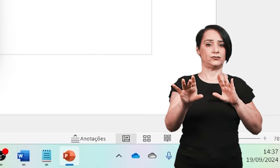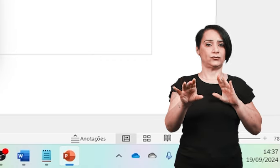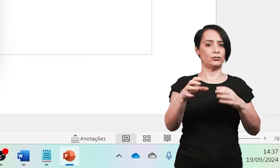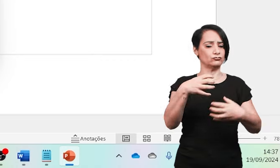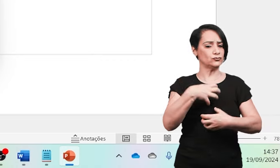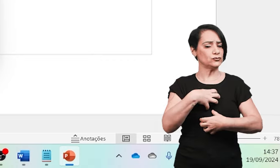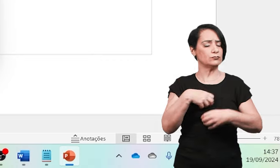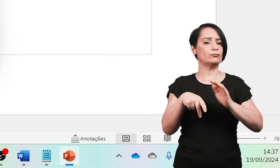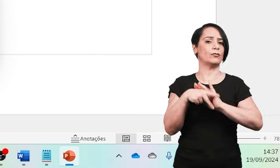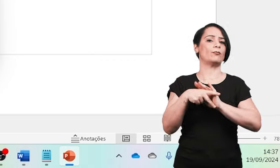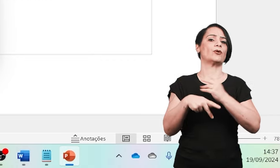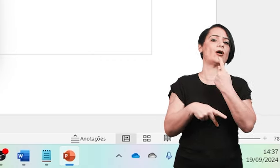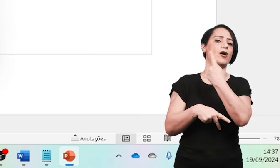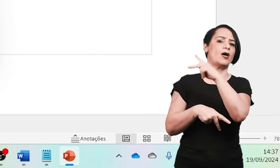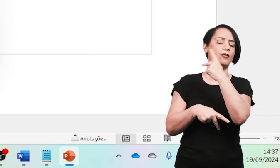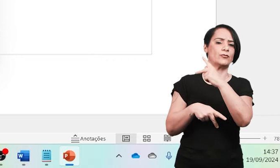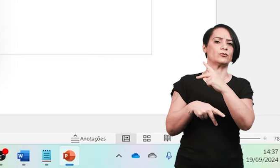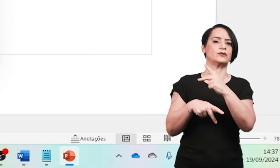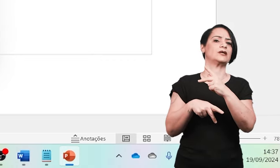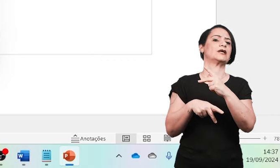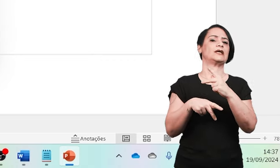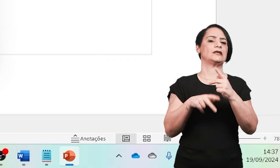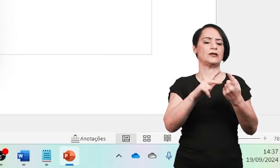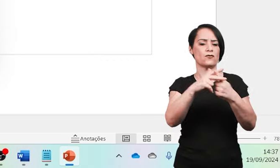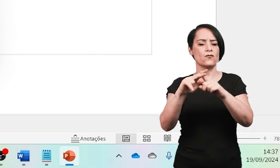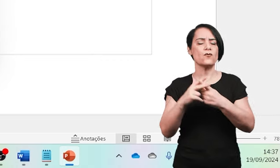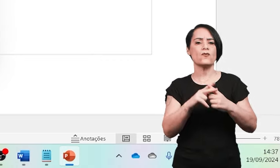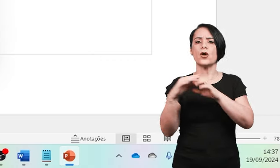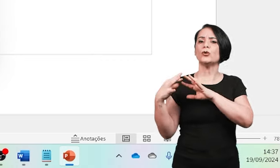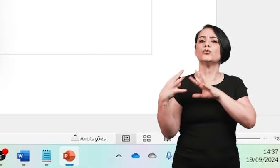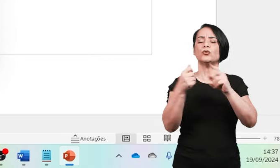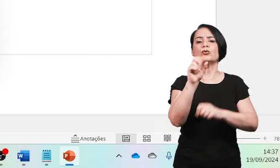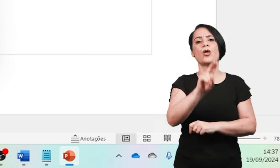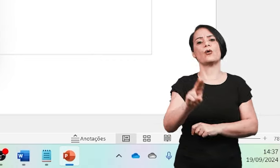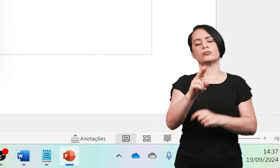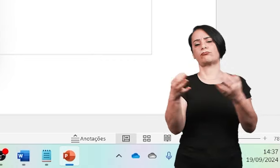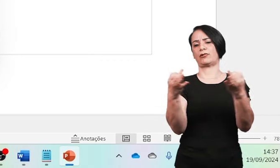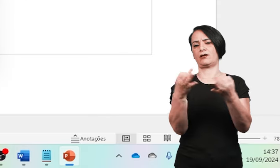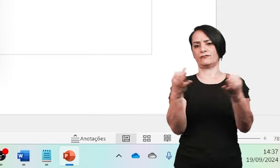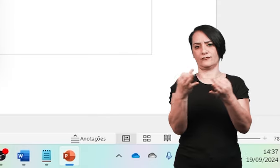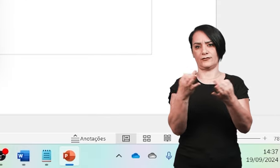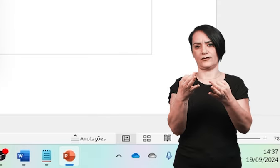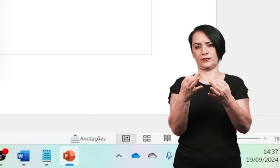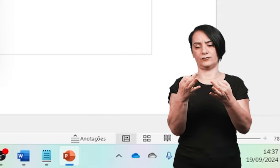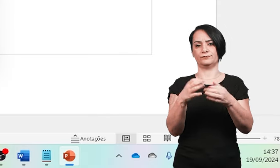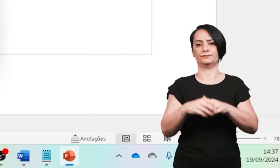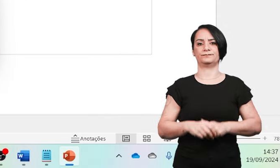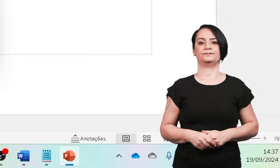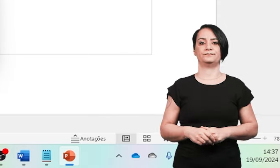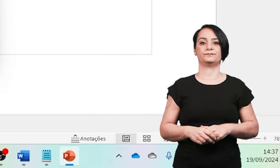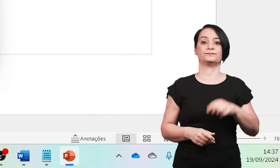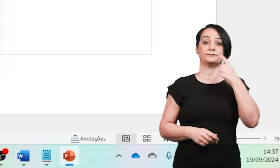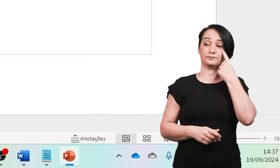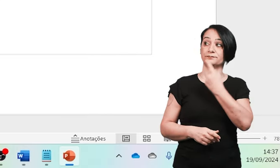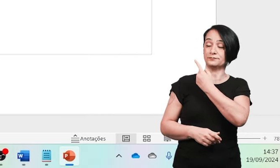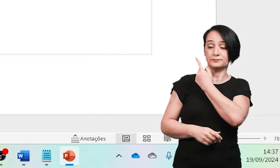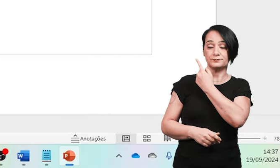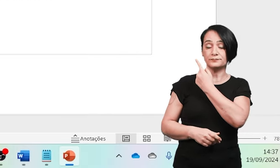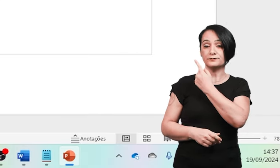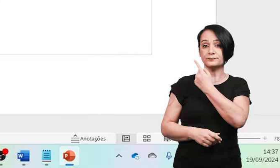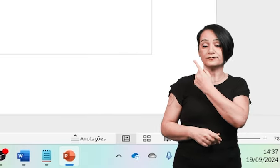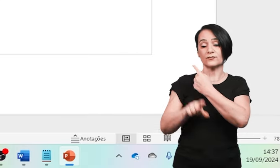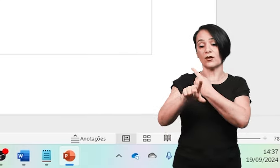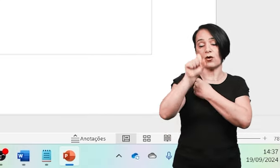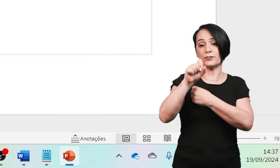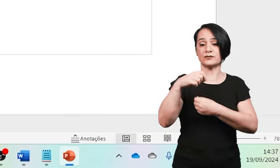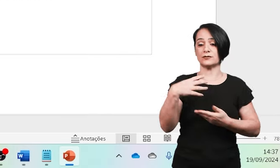dele utilizar todos os recursos aqui e fazer com que tudo funcione perfeitamente. Então, coloquei aqui